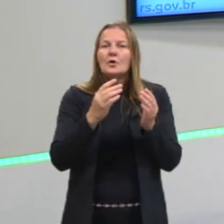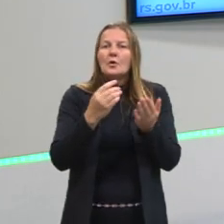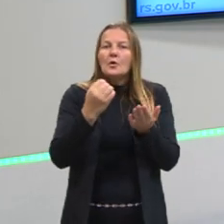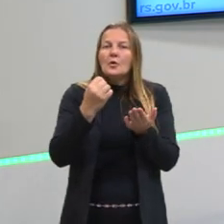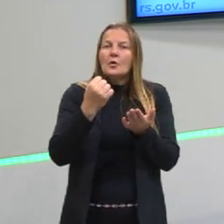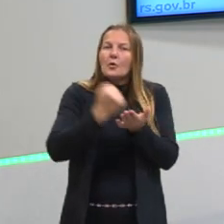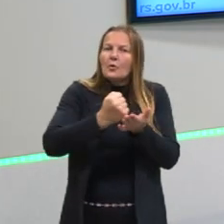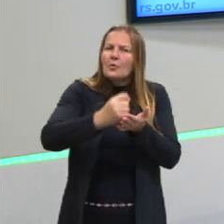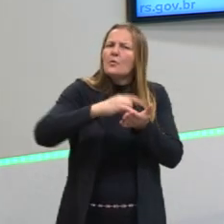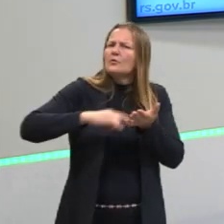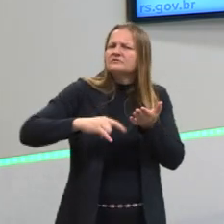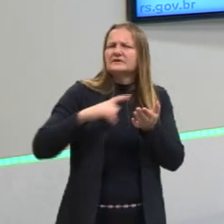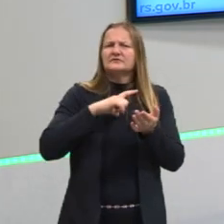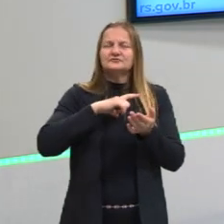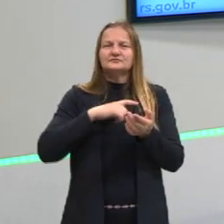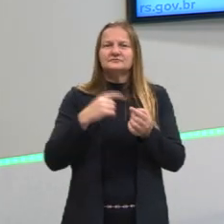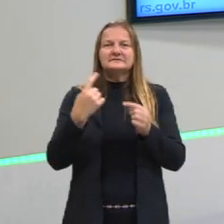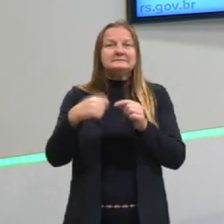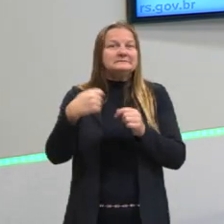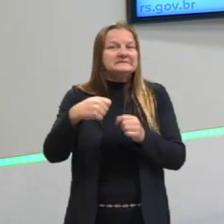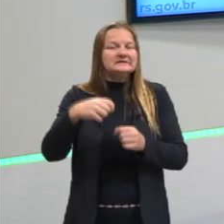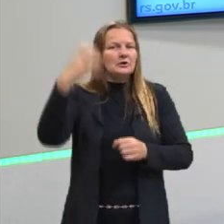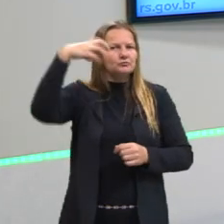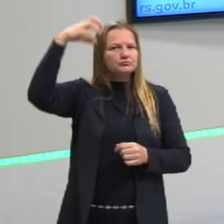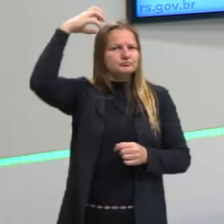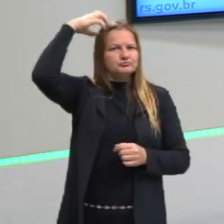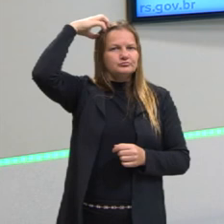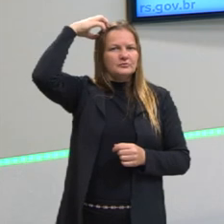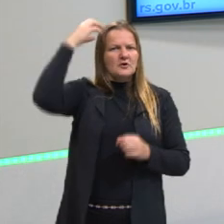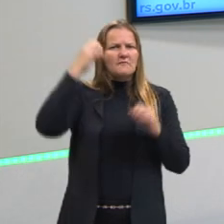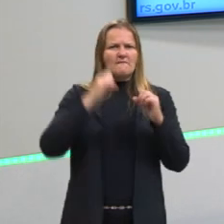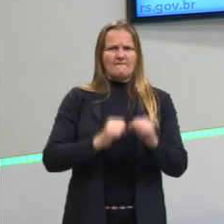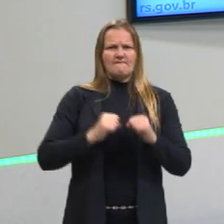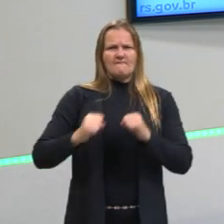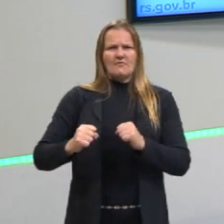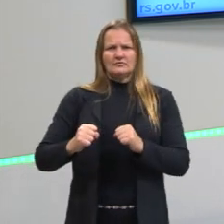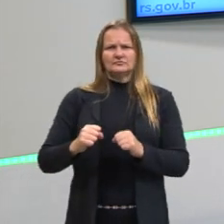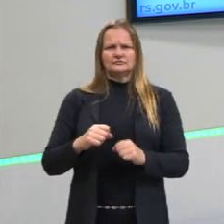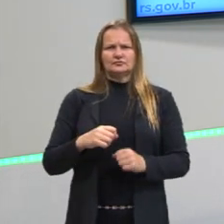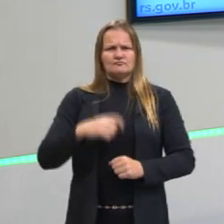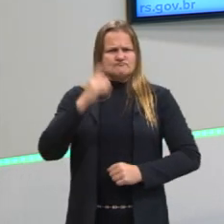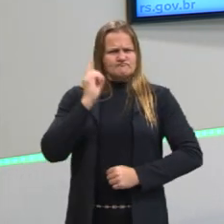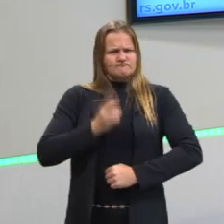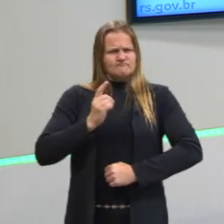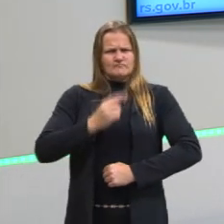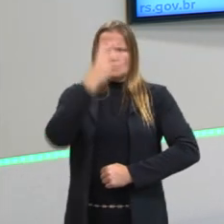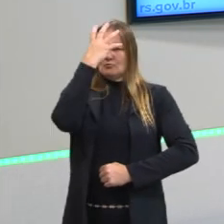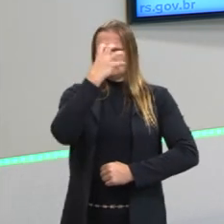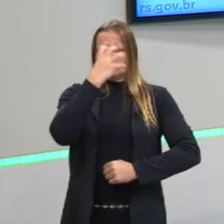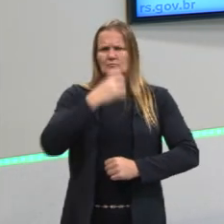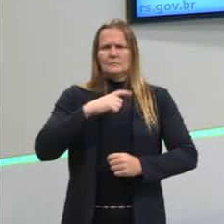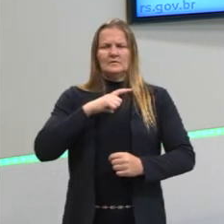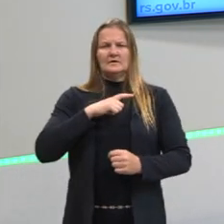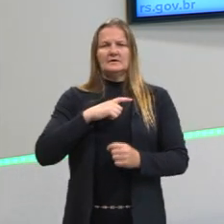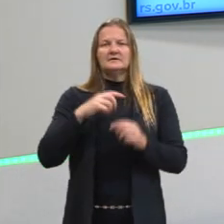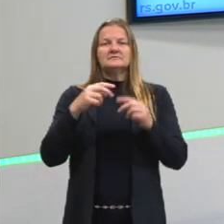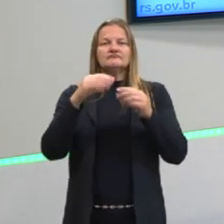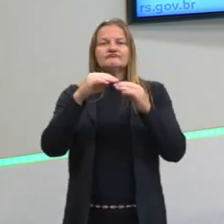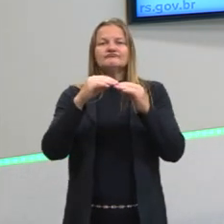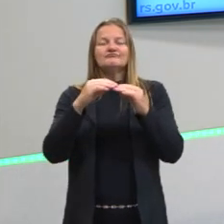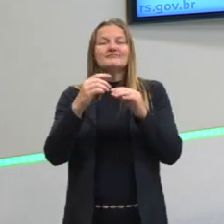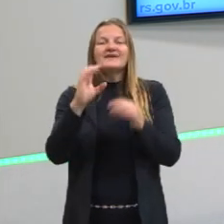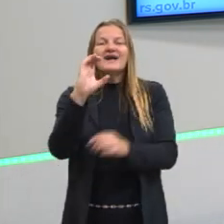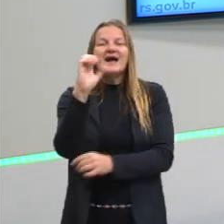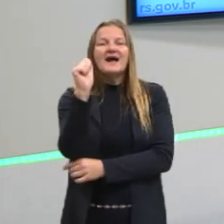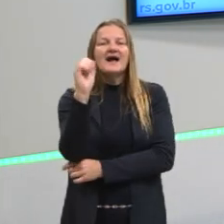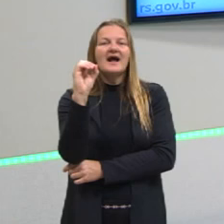defender também que se não tiver um monarca forte, austero, a gente vai acabar caindo num caos,